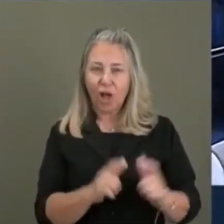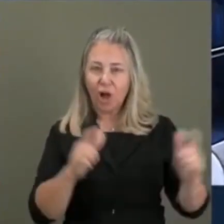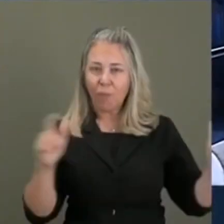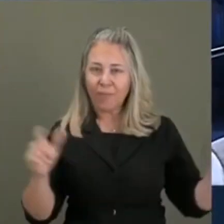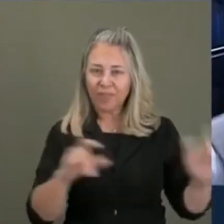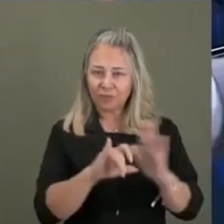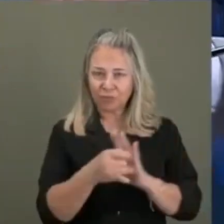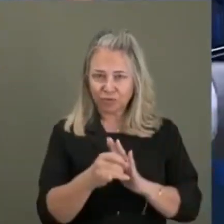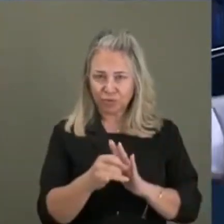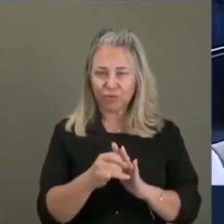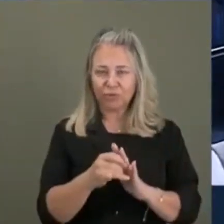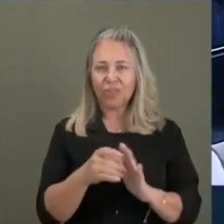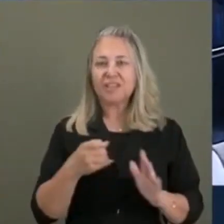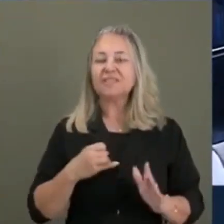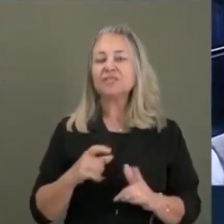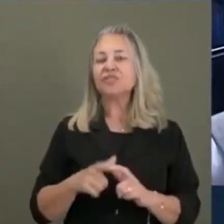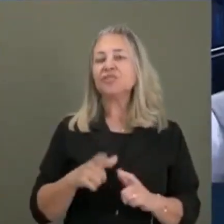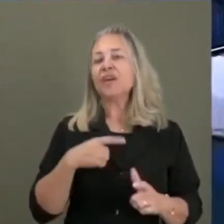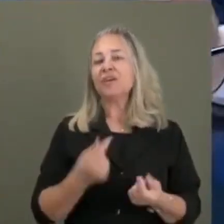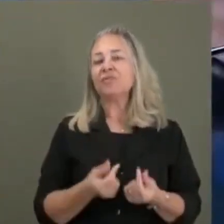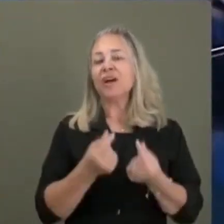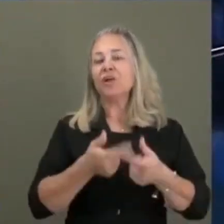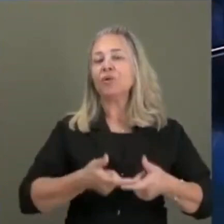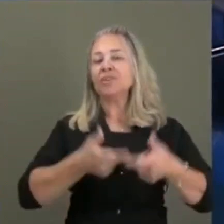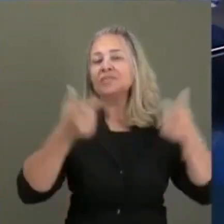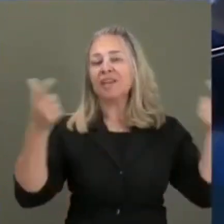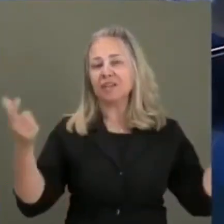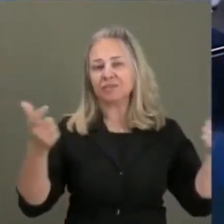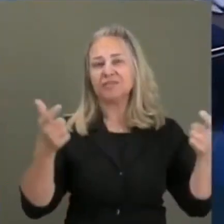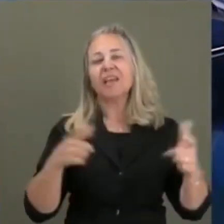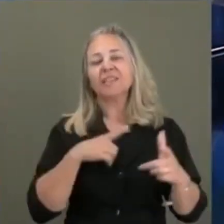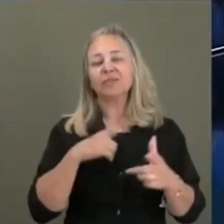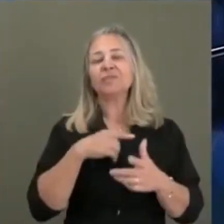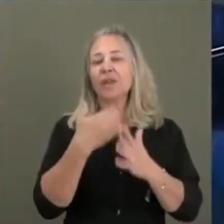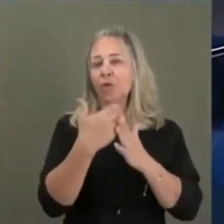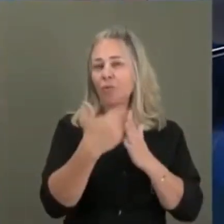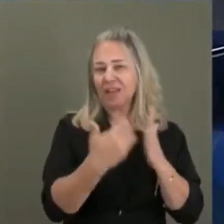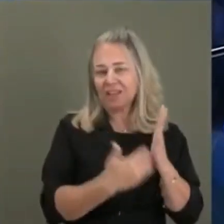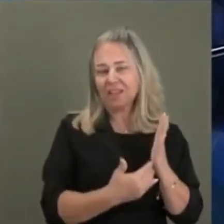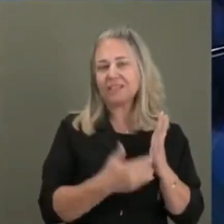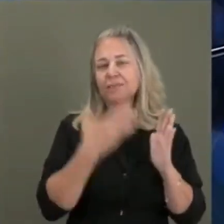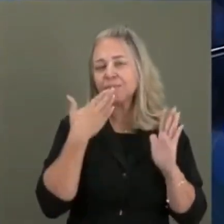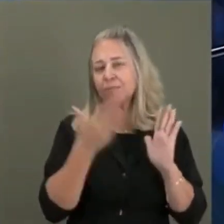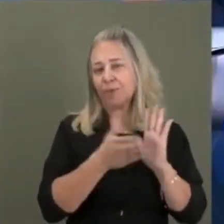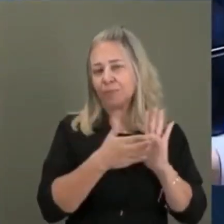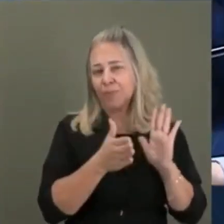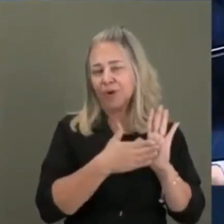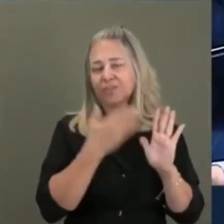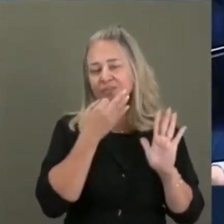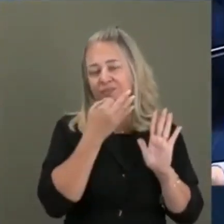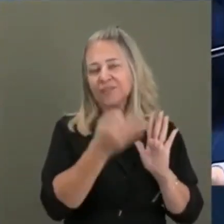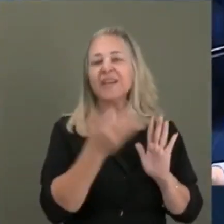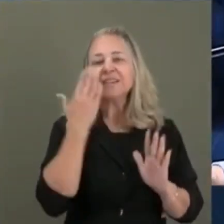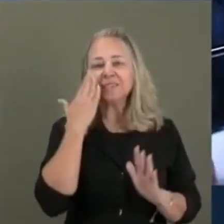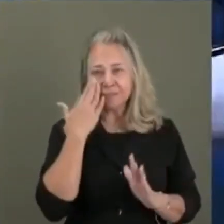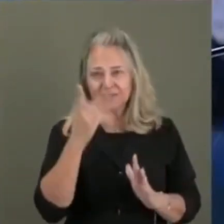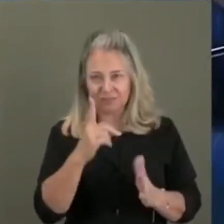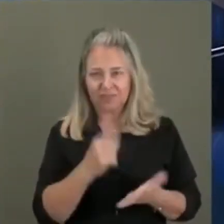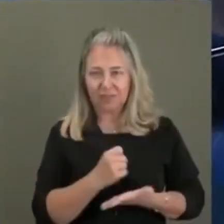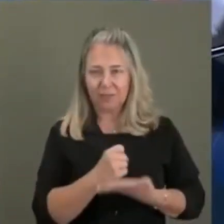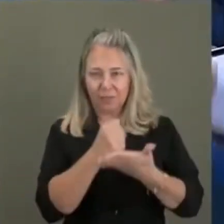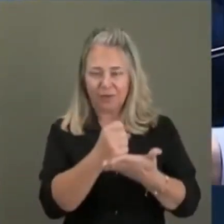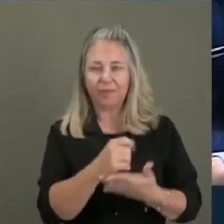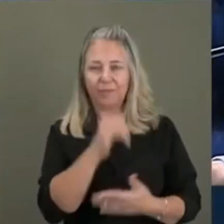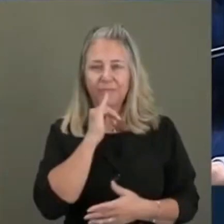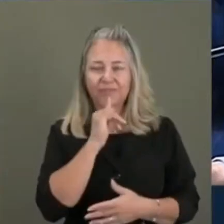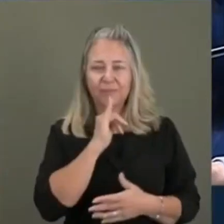se houver surpresas substanciais. Então, eu queria dar algumas listas aqui, algumas propostas, e saber se V. Exª apoia. Que